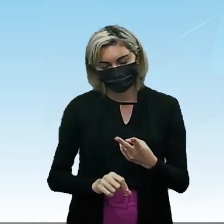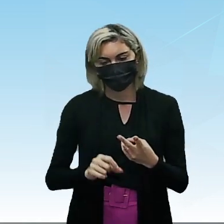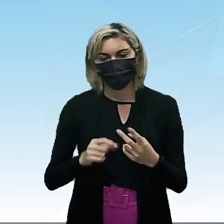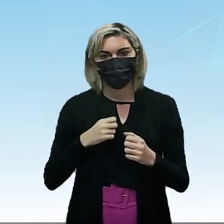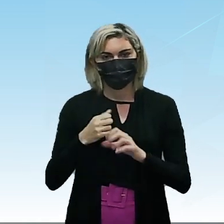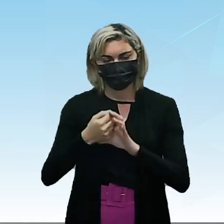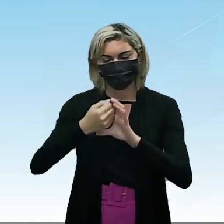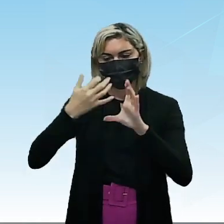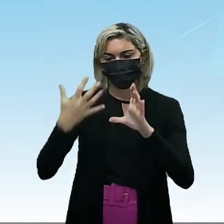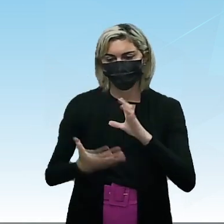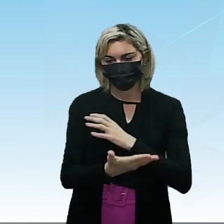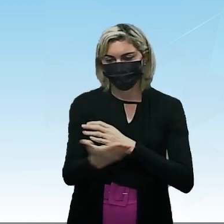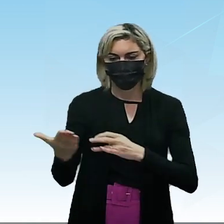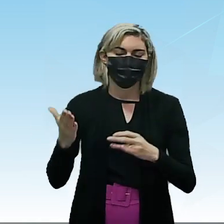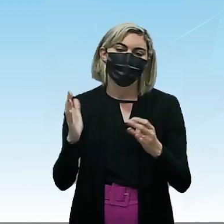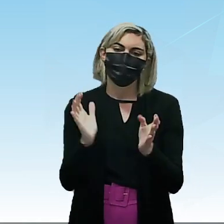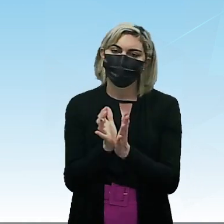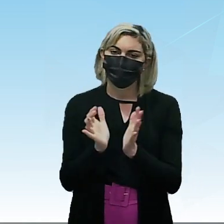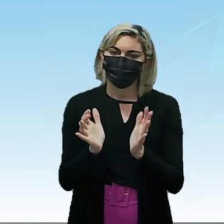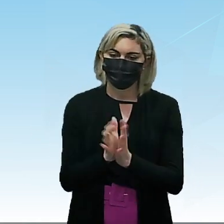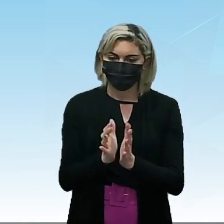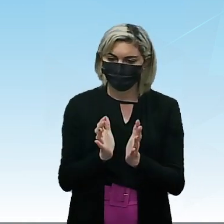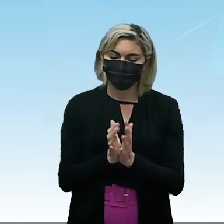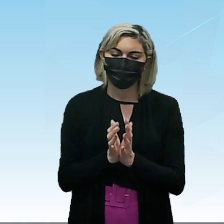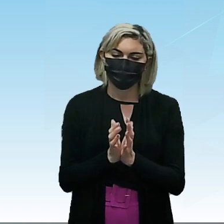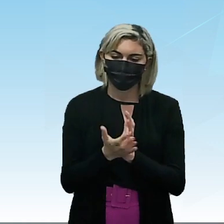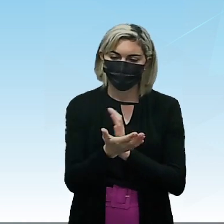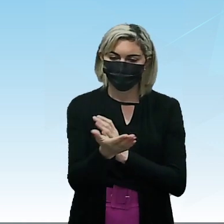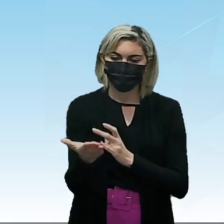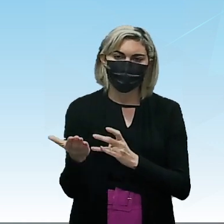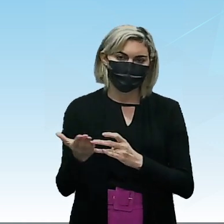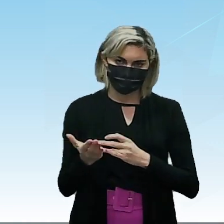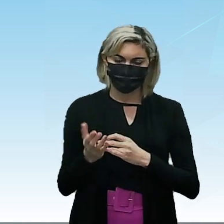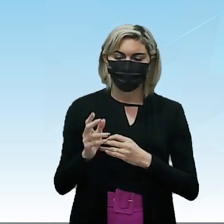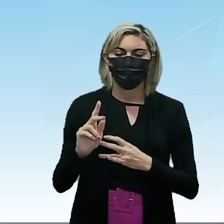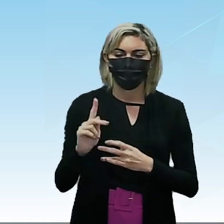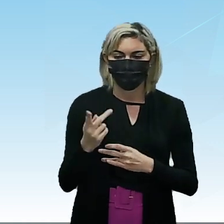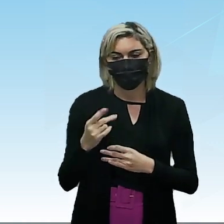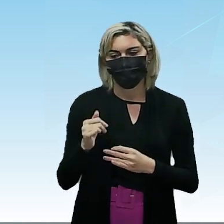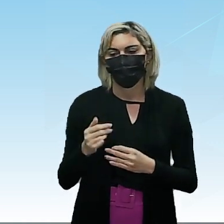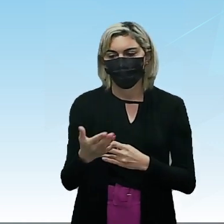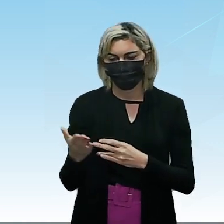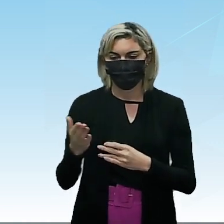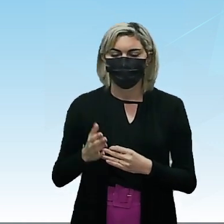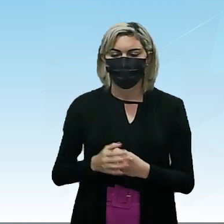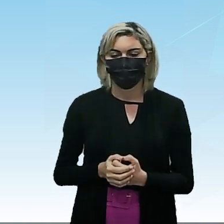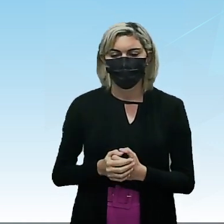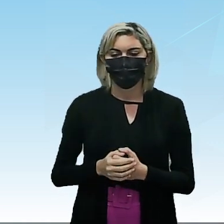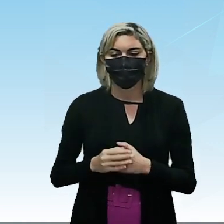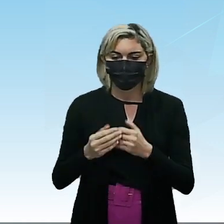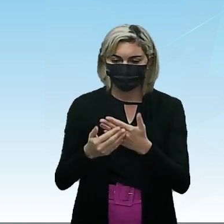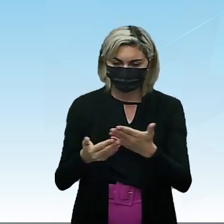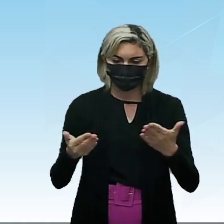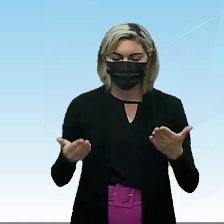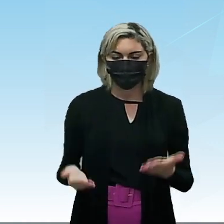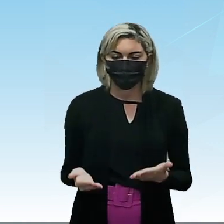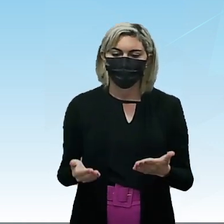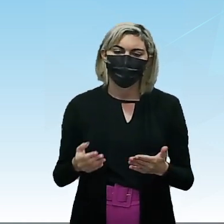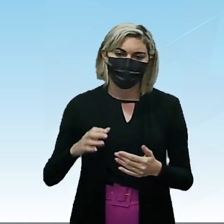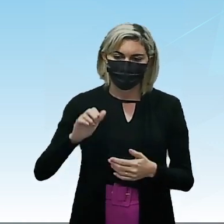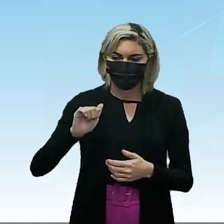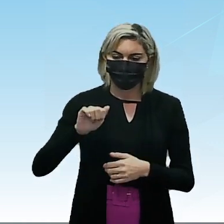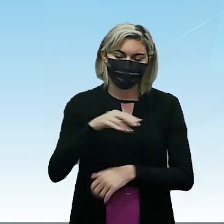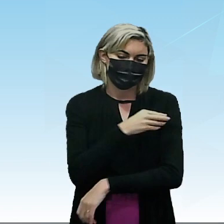que caracteriza O grupo funcional Tá? No caso do hidrocarboneto É O Aí No caso dos